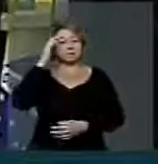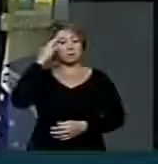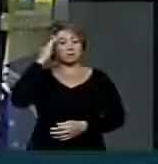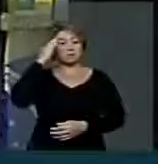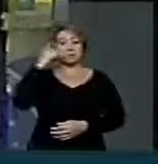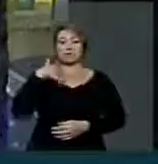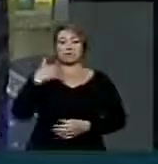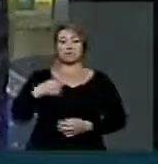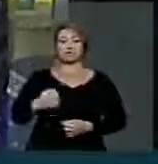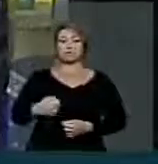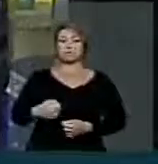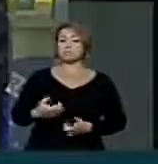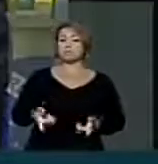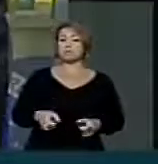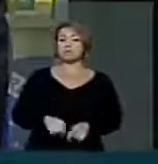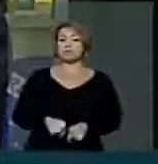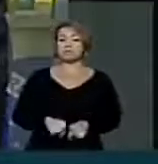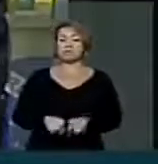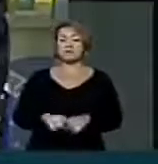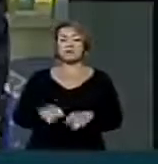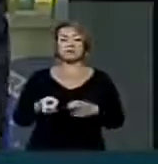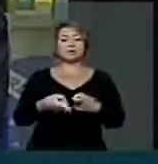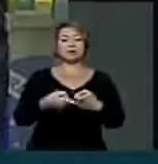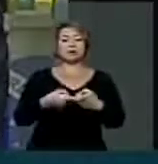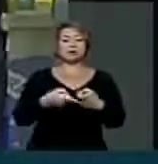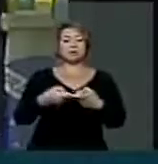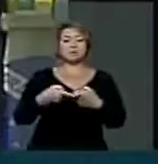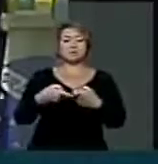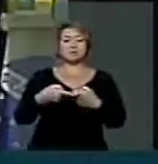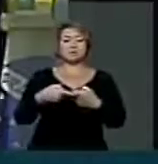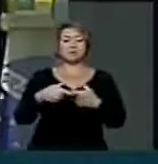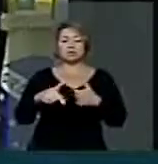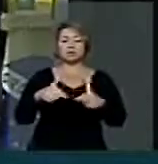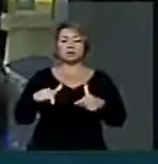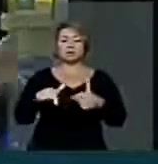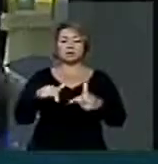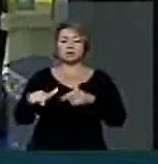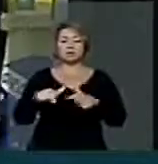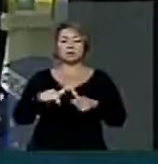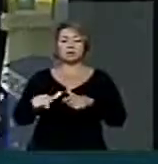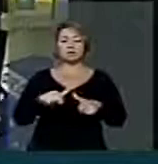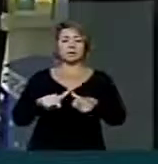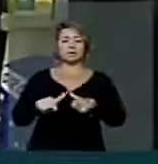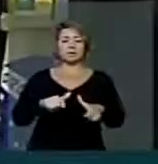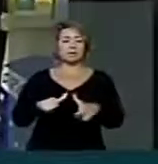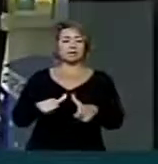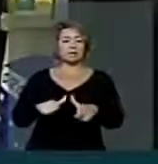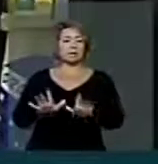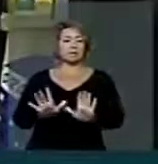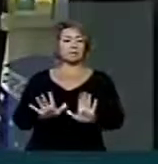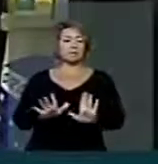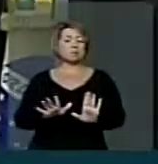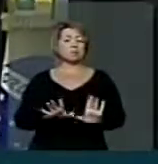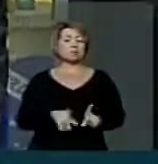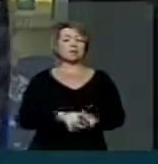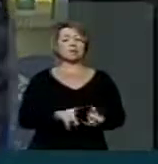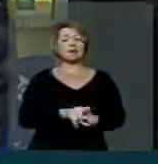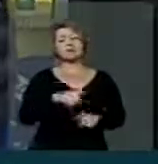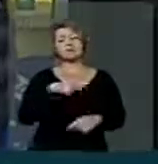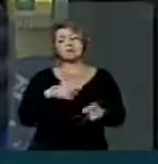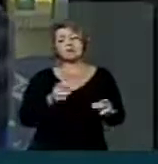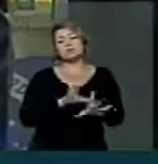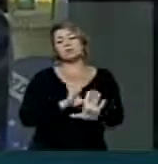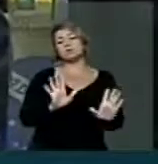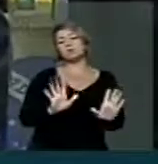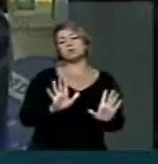que ser um médico no local, melhor do que não ser um médico no local, o debate estava